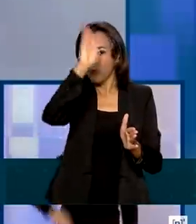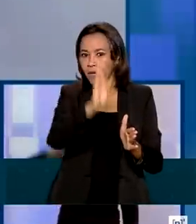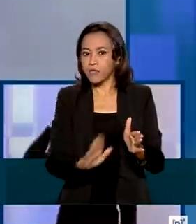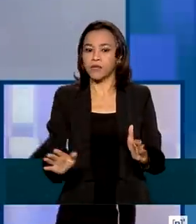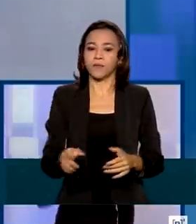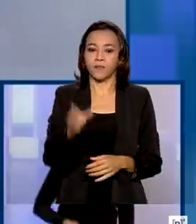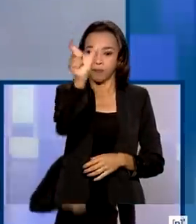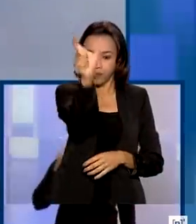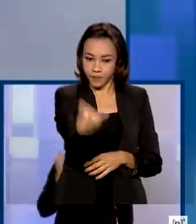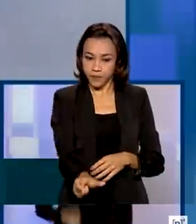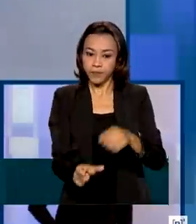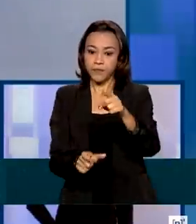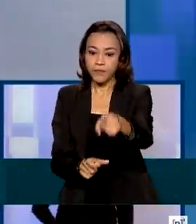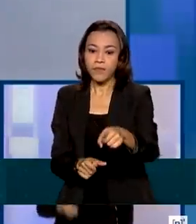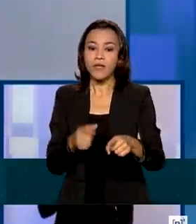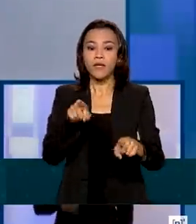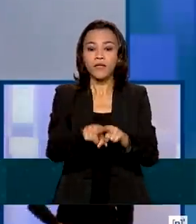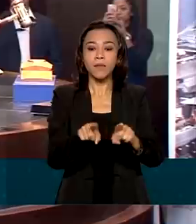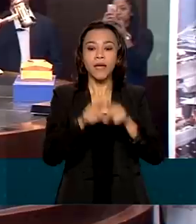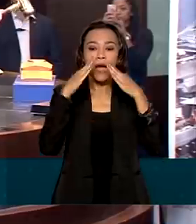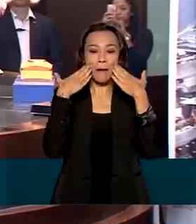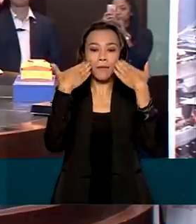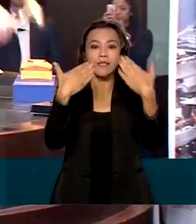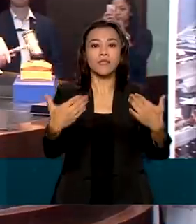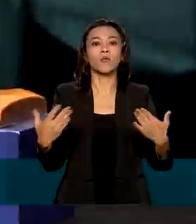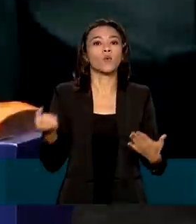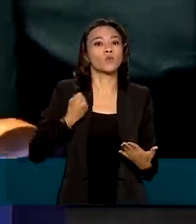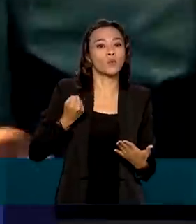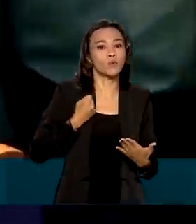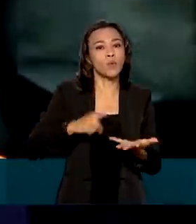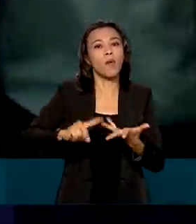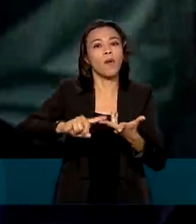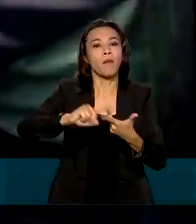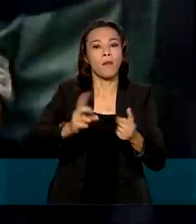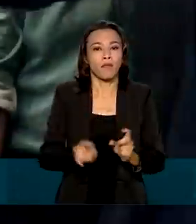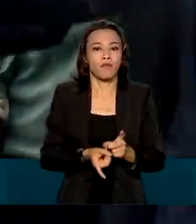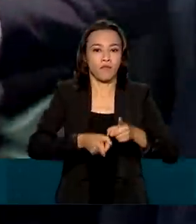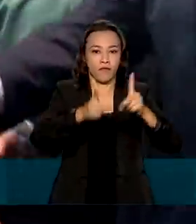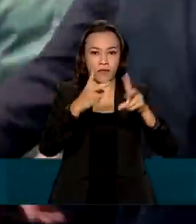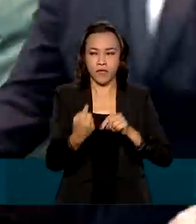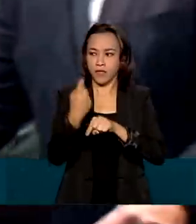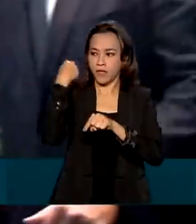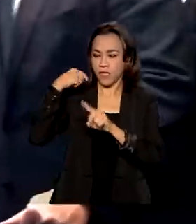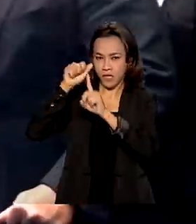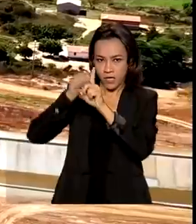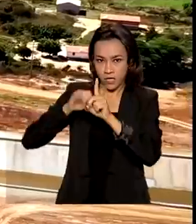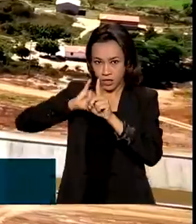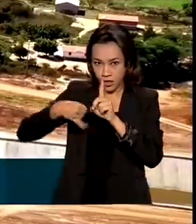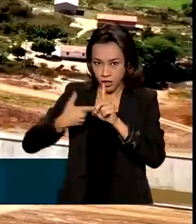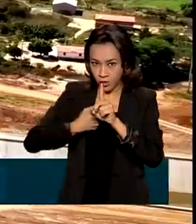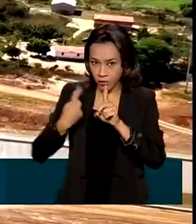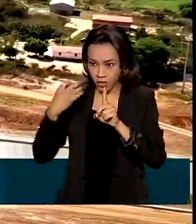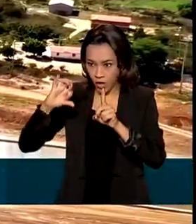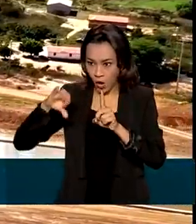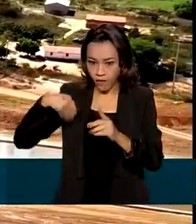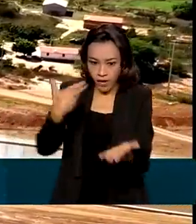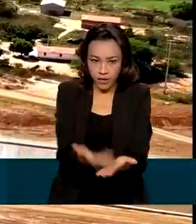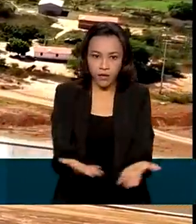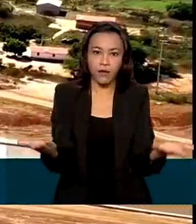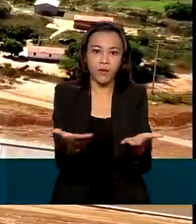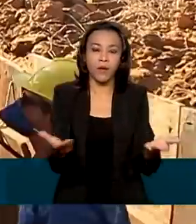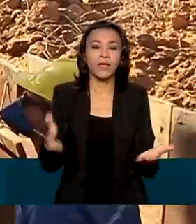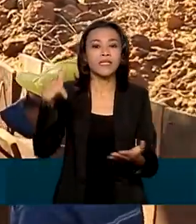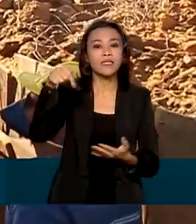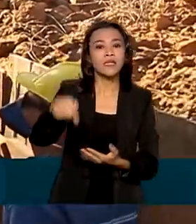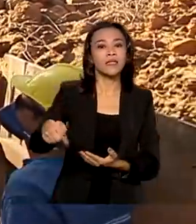Tarcísio Gomes de Freitas ainda apresentou os números das privatizações. De janeiro de 2019 até o momento, foram